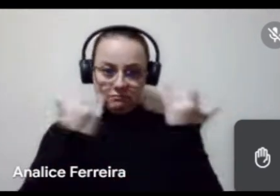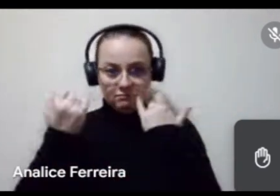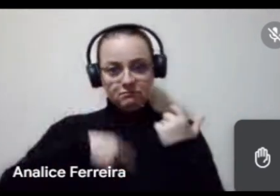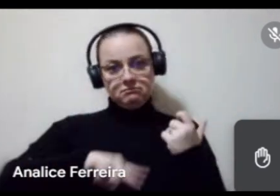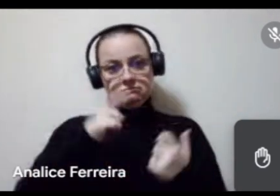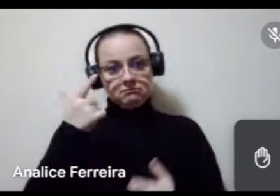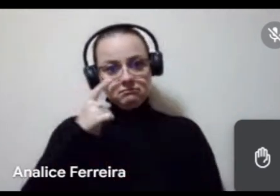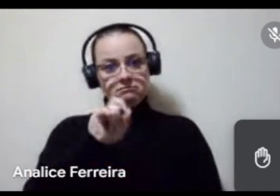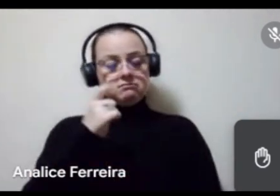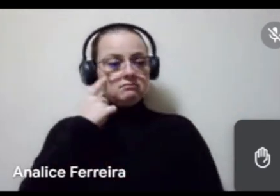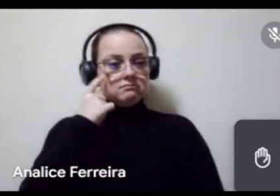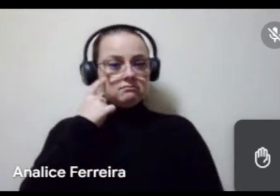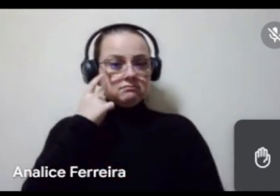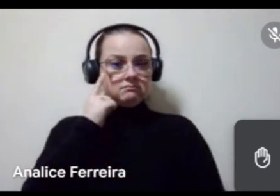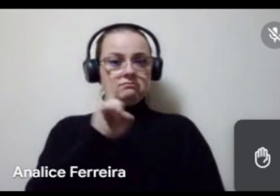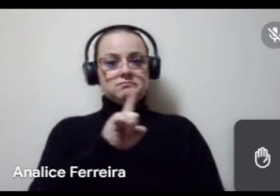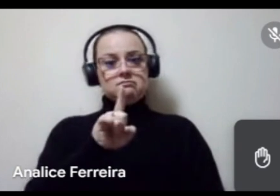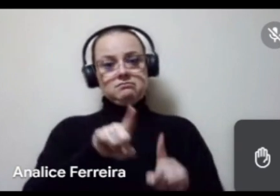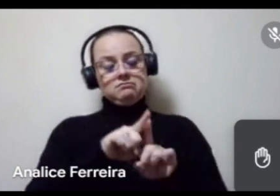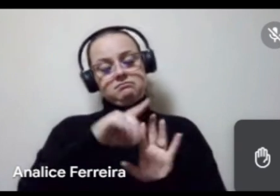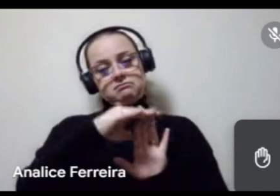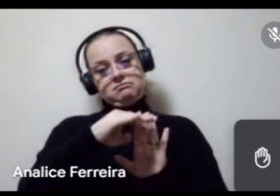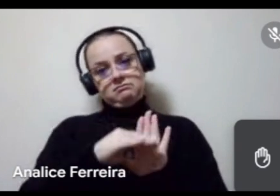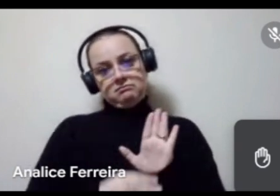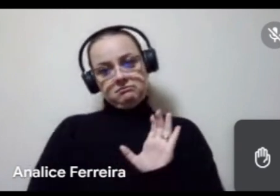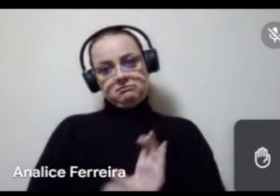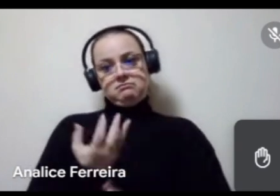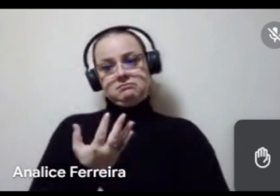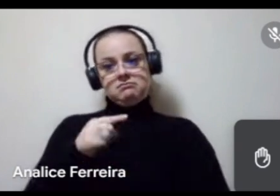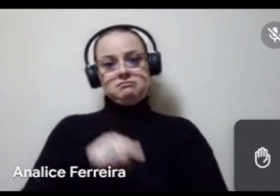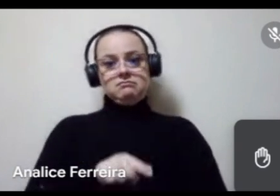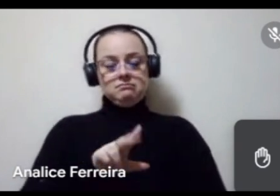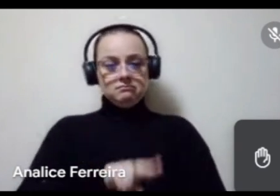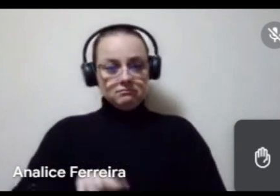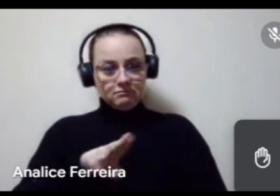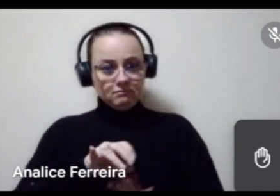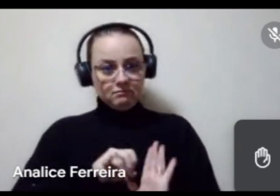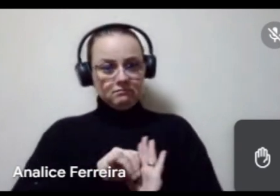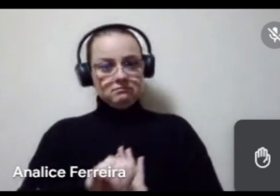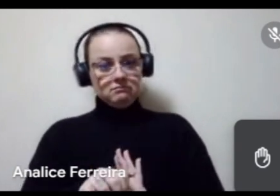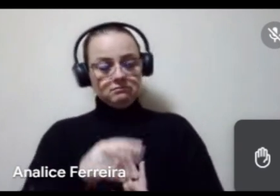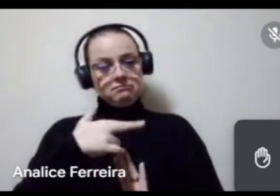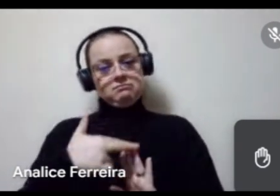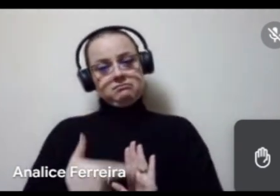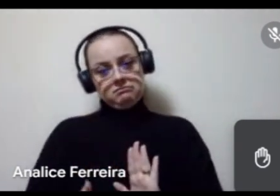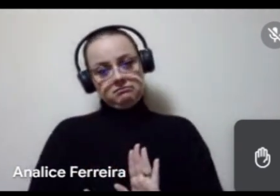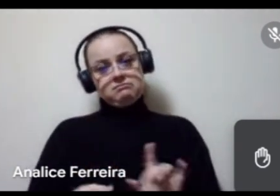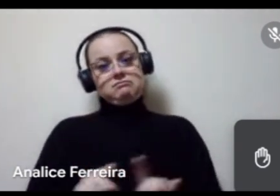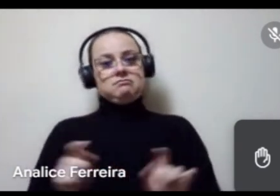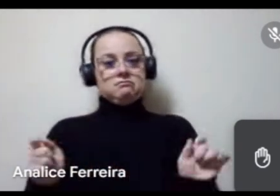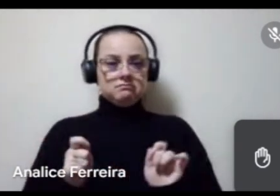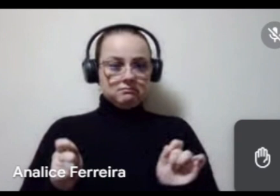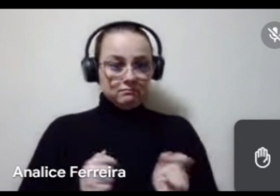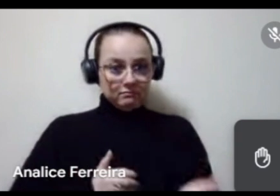pensar, não pensar, mas estabelecer essa, a usa de tais, né, enfim, as regras e possibilidades